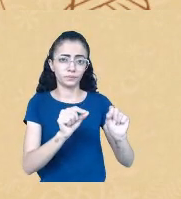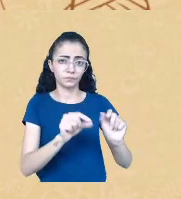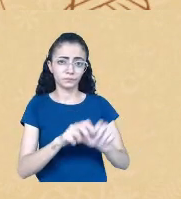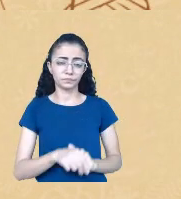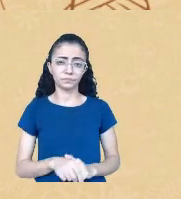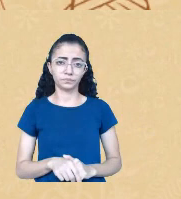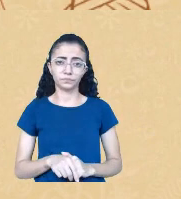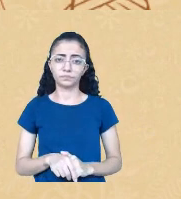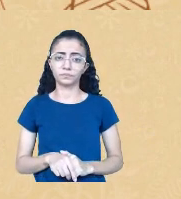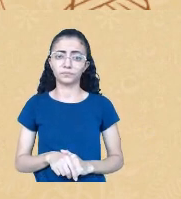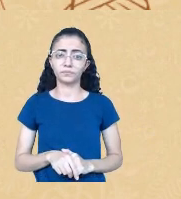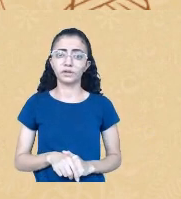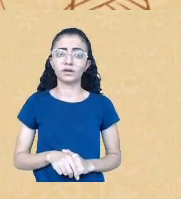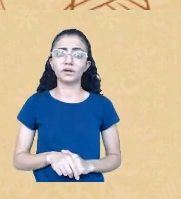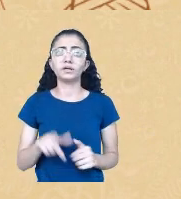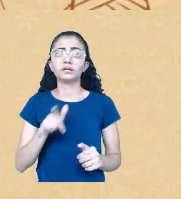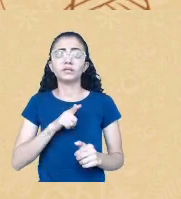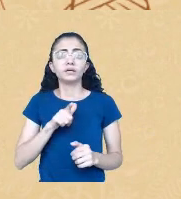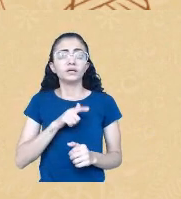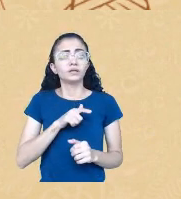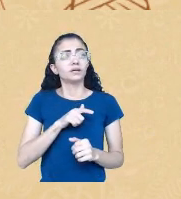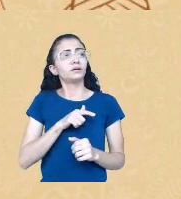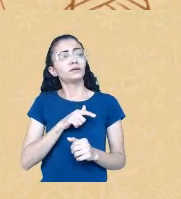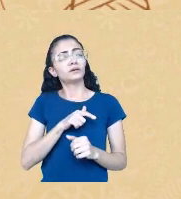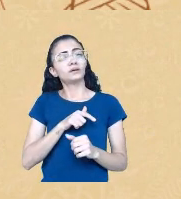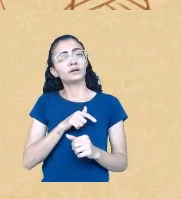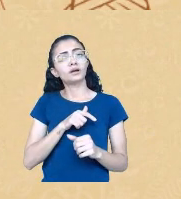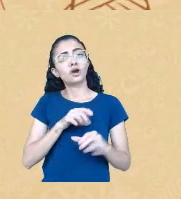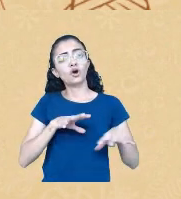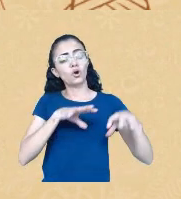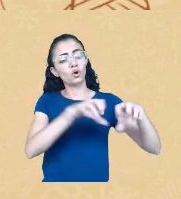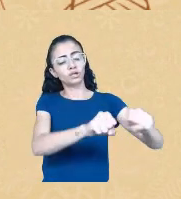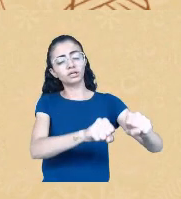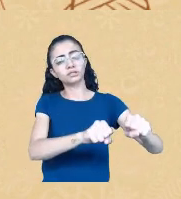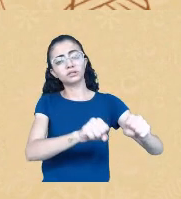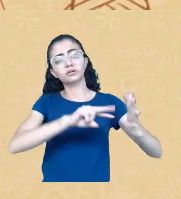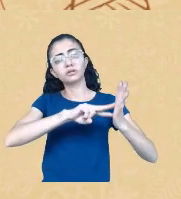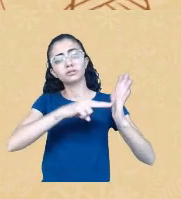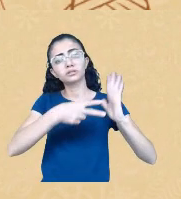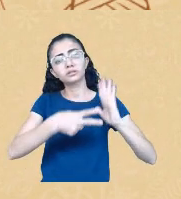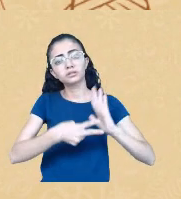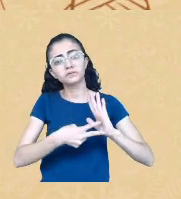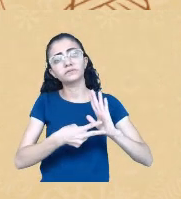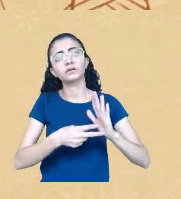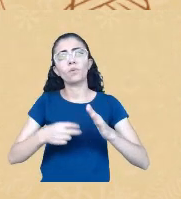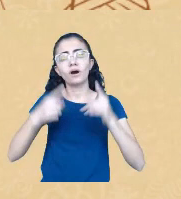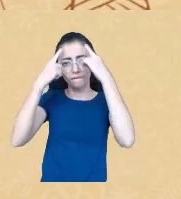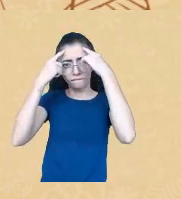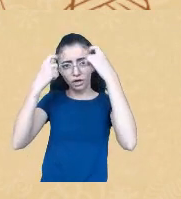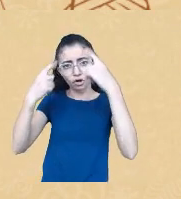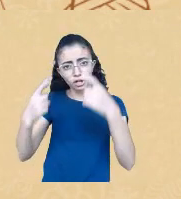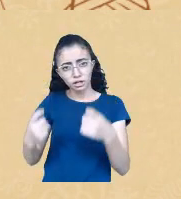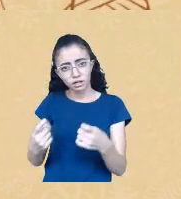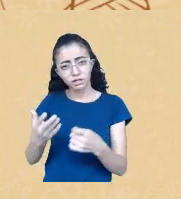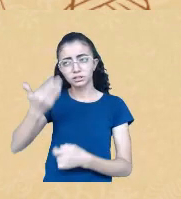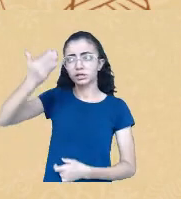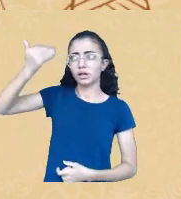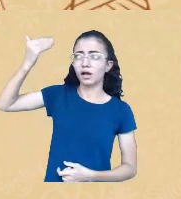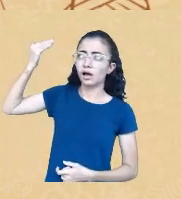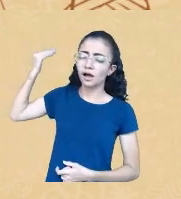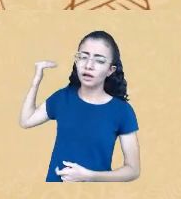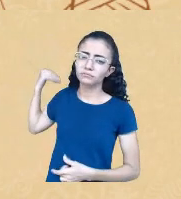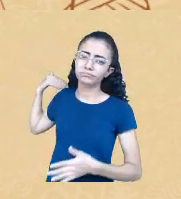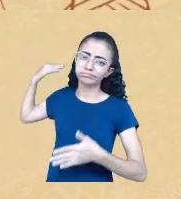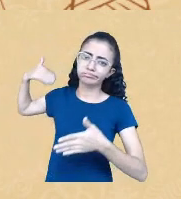processo colonial, né? Então, se chama colonialidade, aquilo dessa violência colonial que vem de muito tempo, mas que